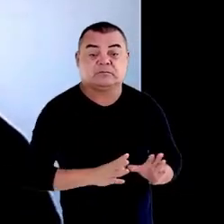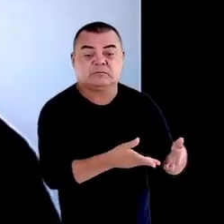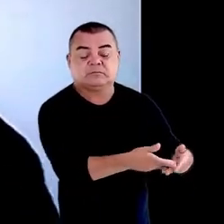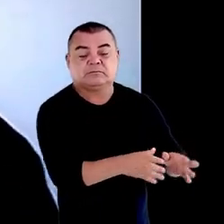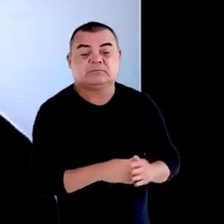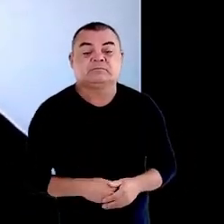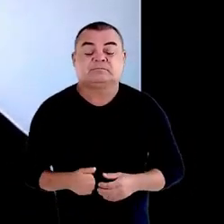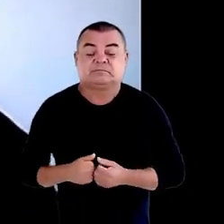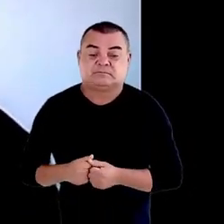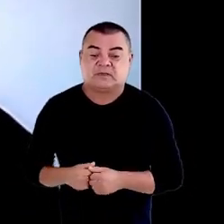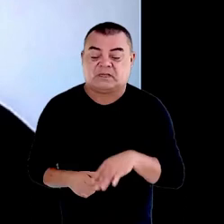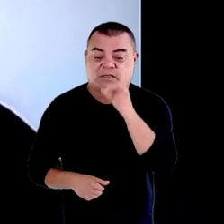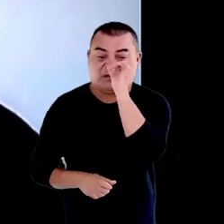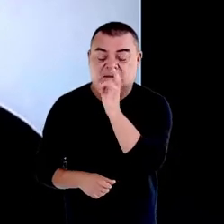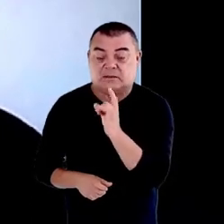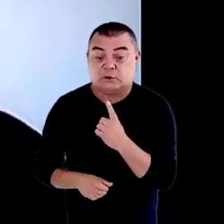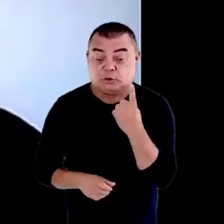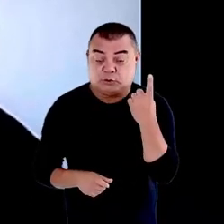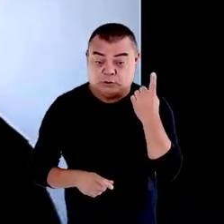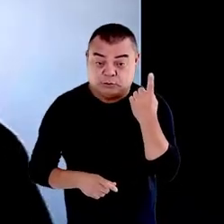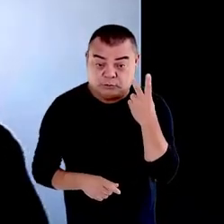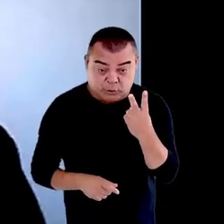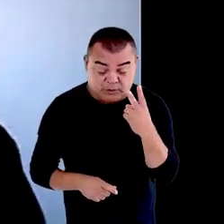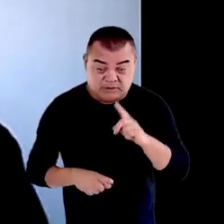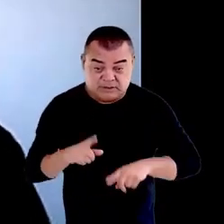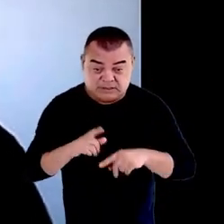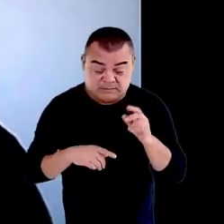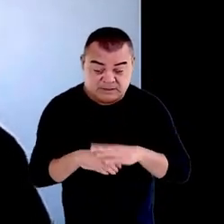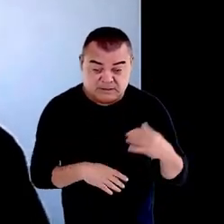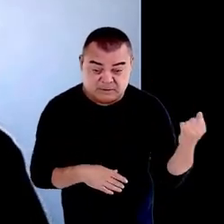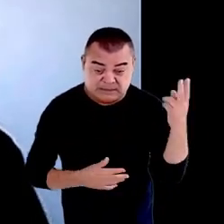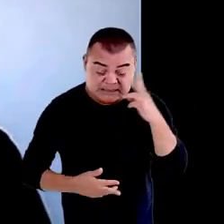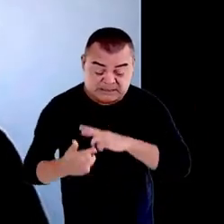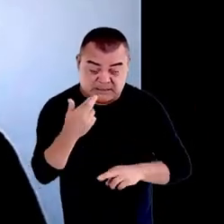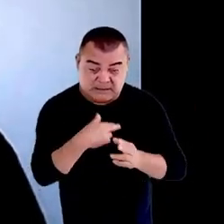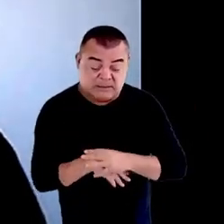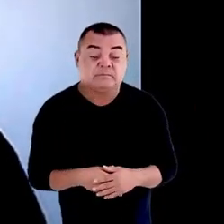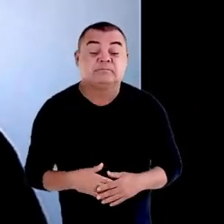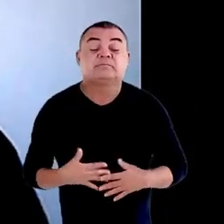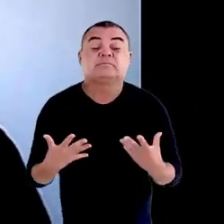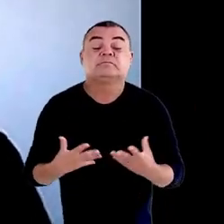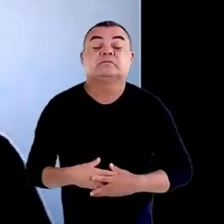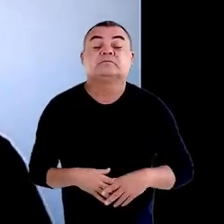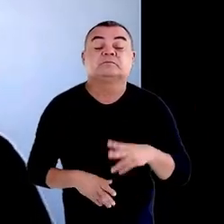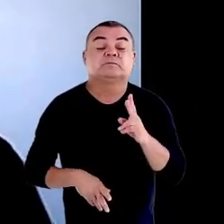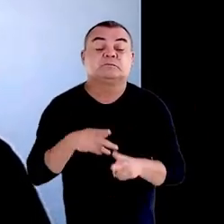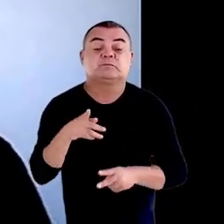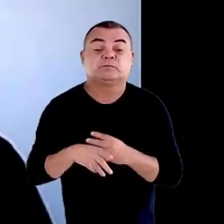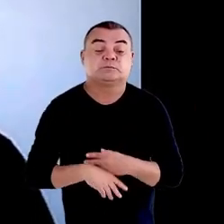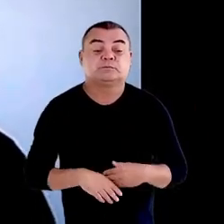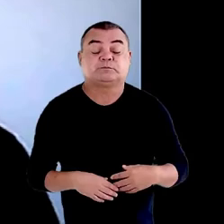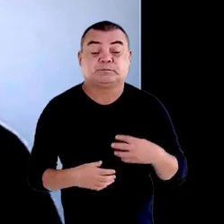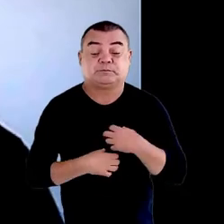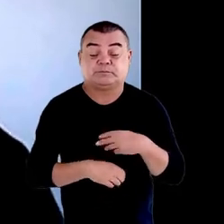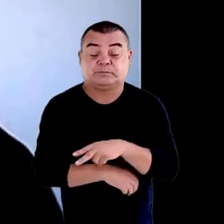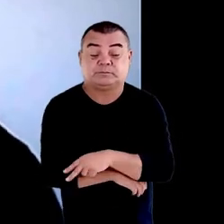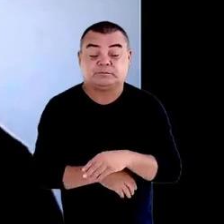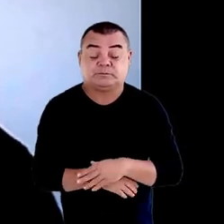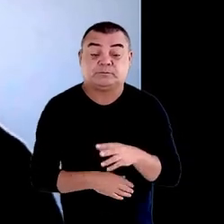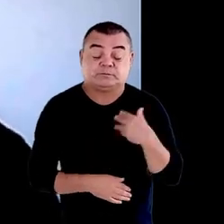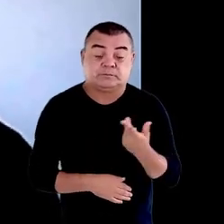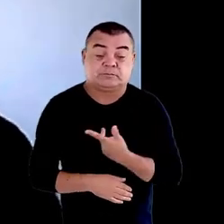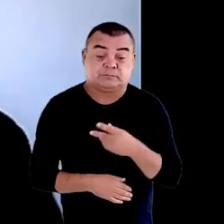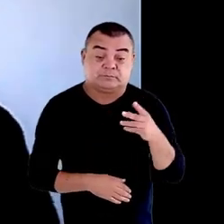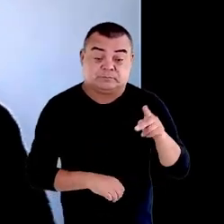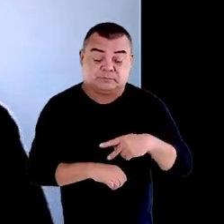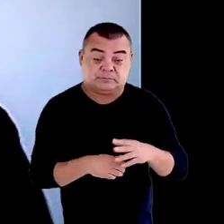elementos muito importantes e relacionados ao fenômeno da população em situação de rua no nosso país. Por fim,